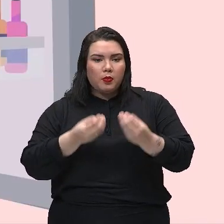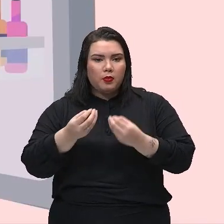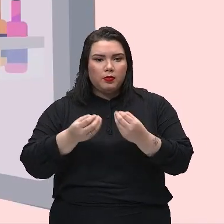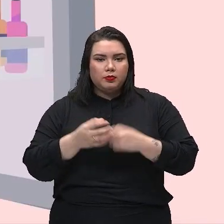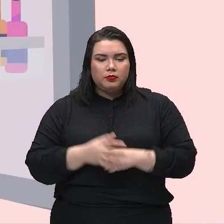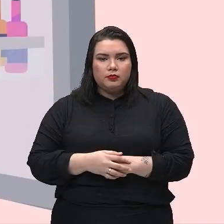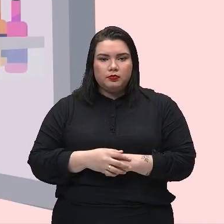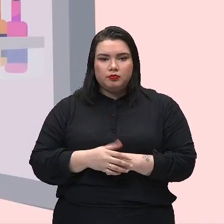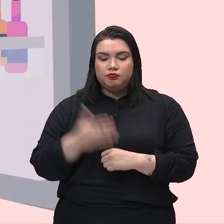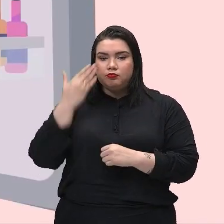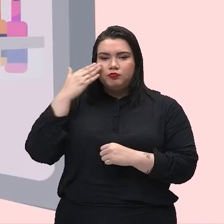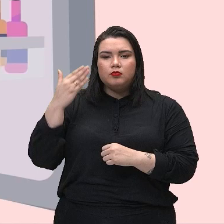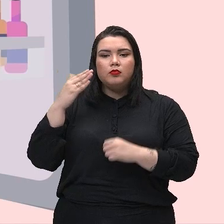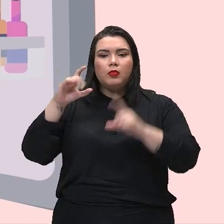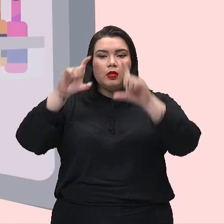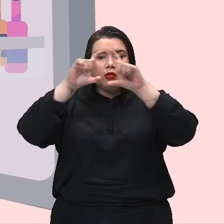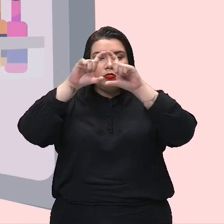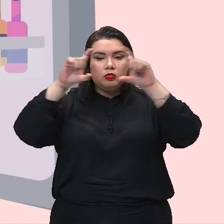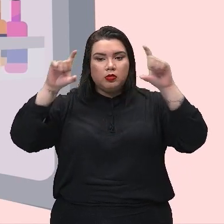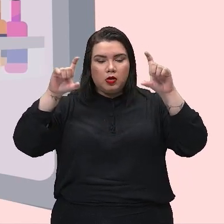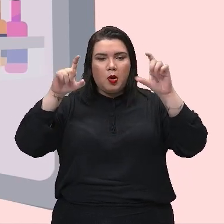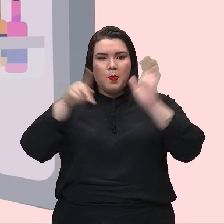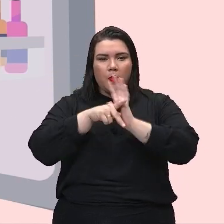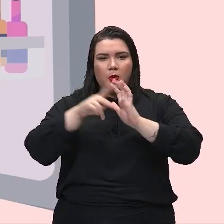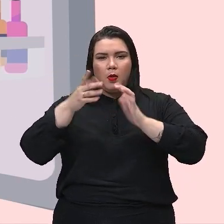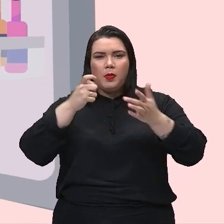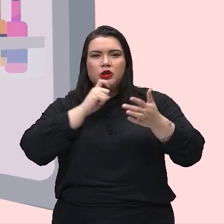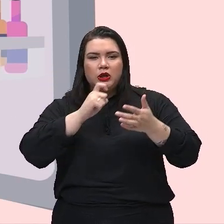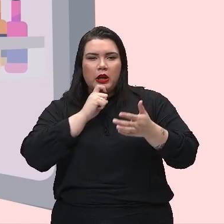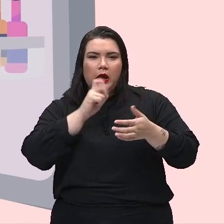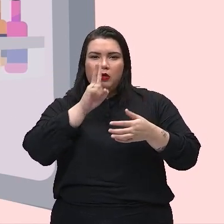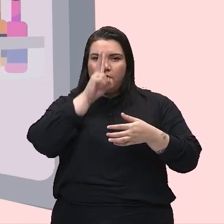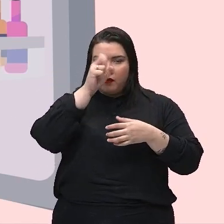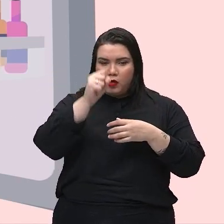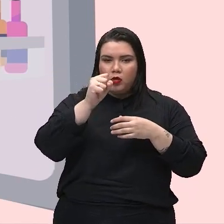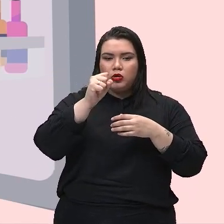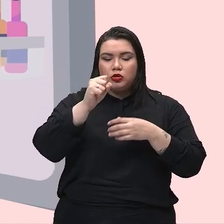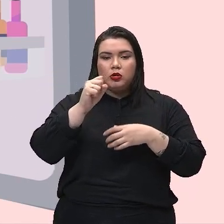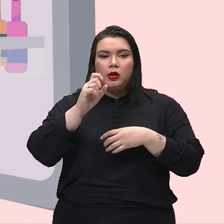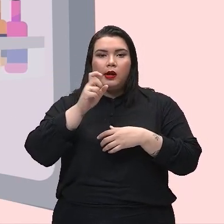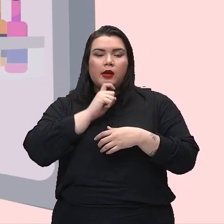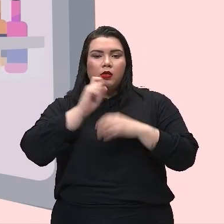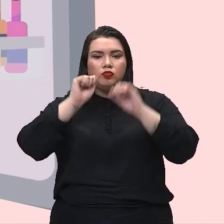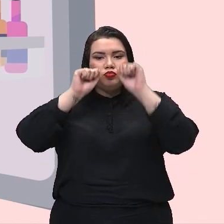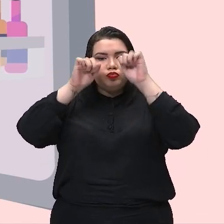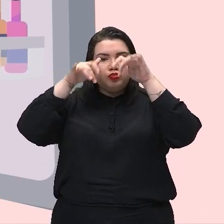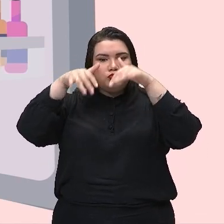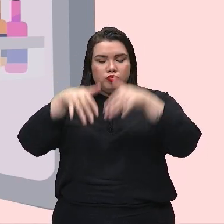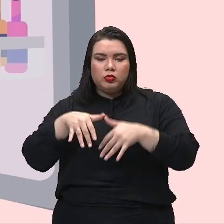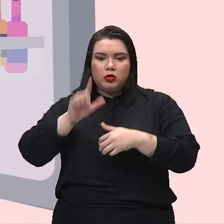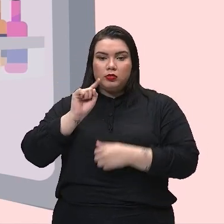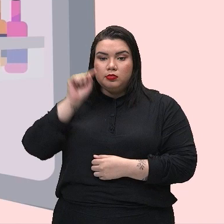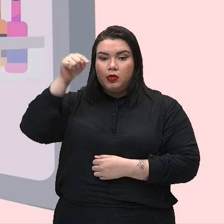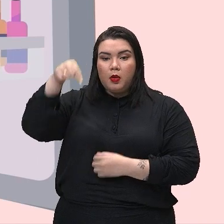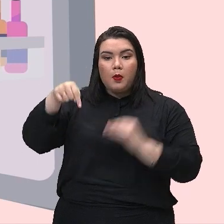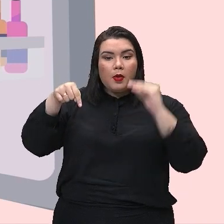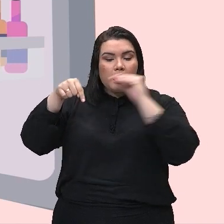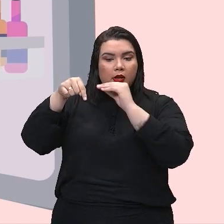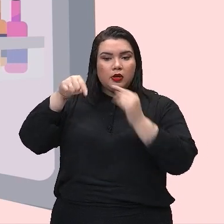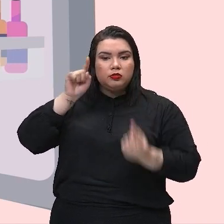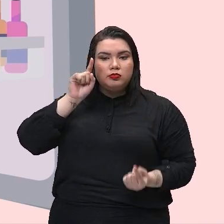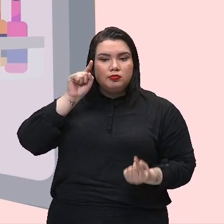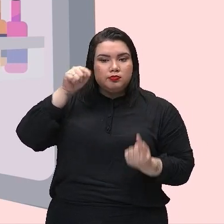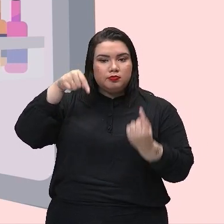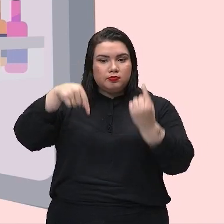Vejam, tá? Então, o ar frio, ele vai descer, e o ar quente, ele vai subir. Essa